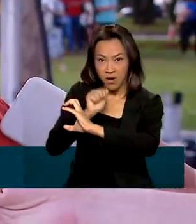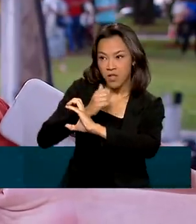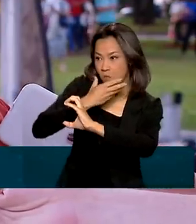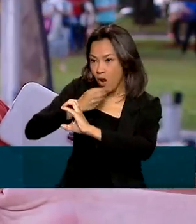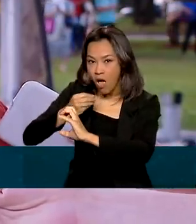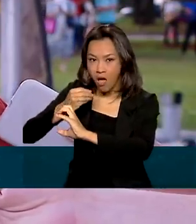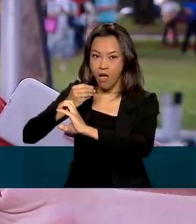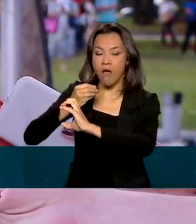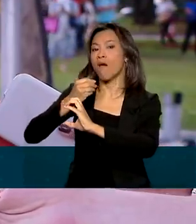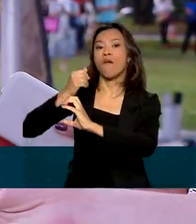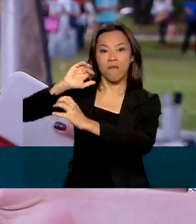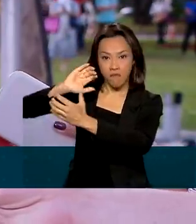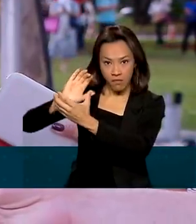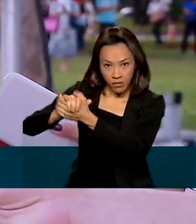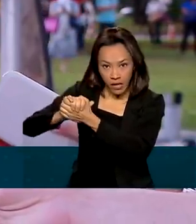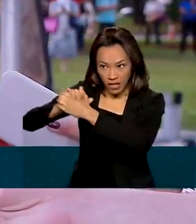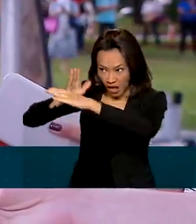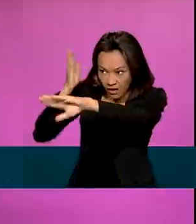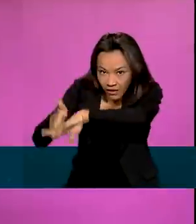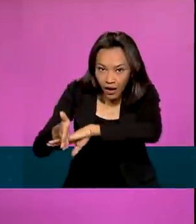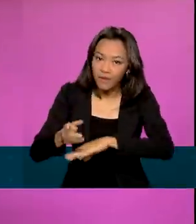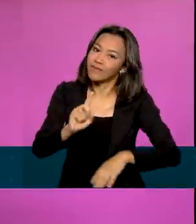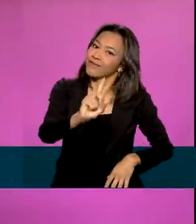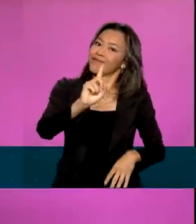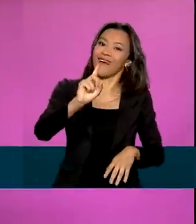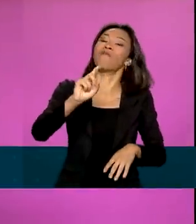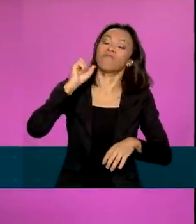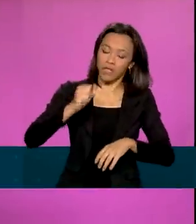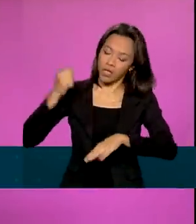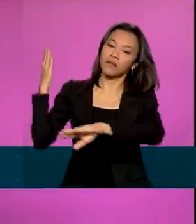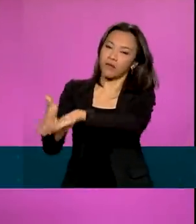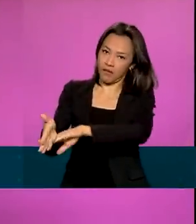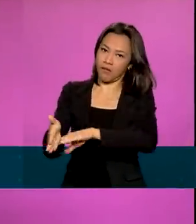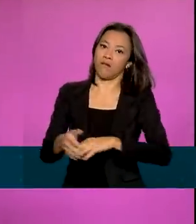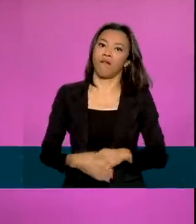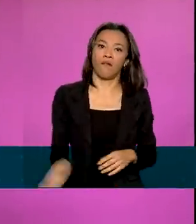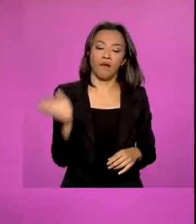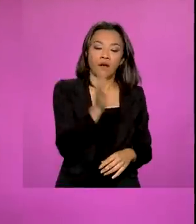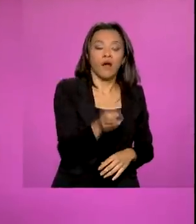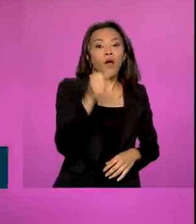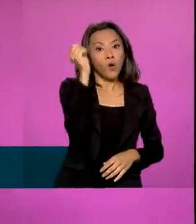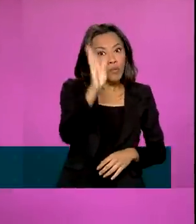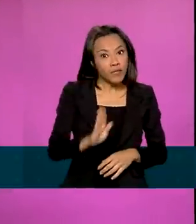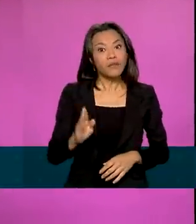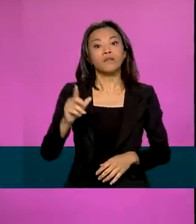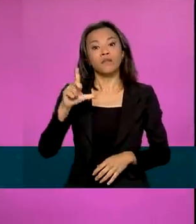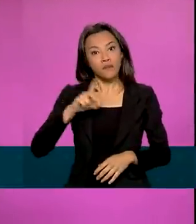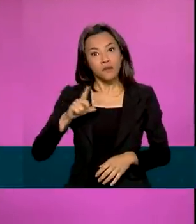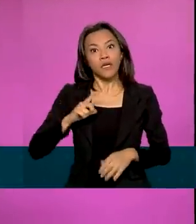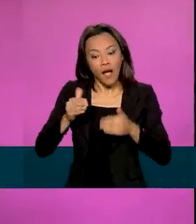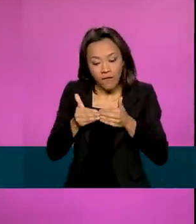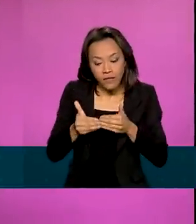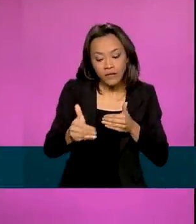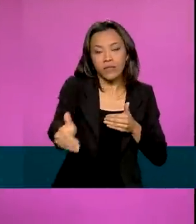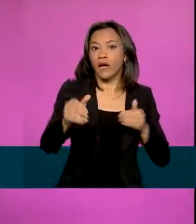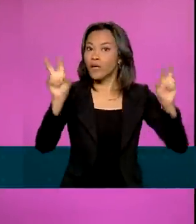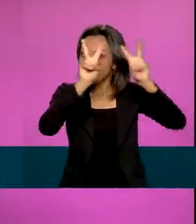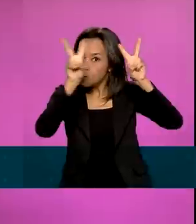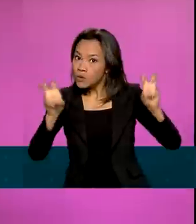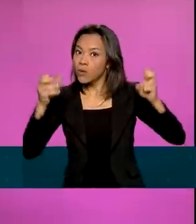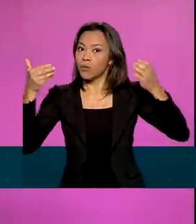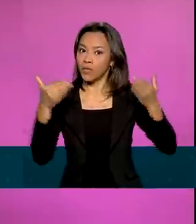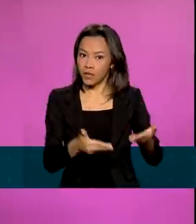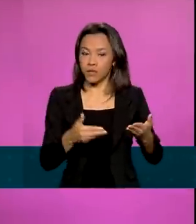precisa se envolver, a gente precisa denunciar. O Brasil tem avançado no combate ao problema. A Lei Maria da Penha de